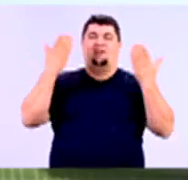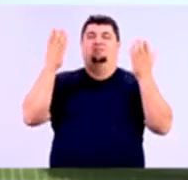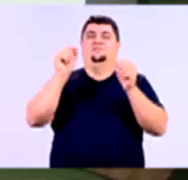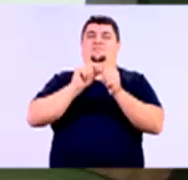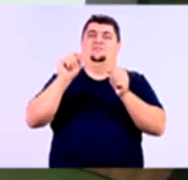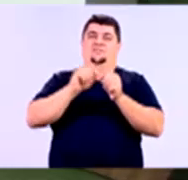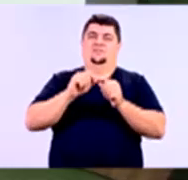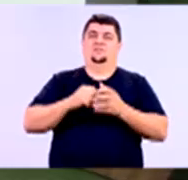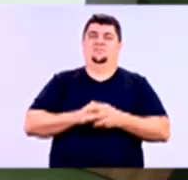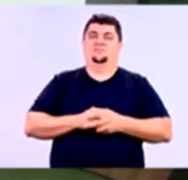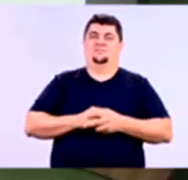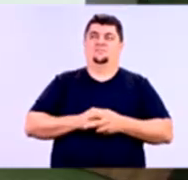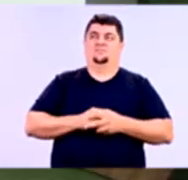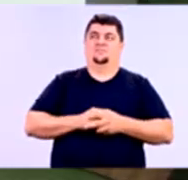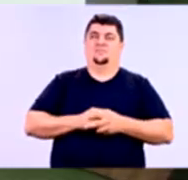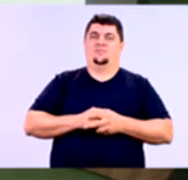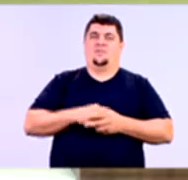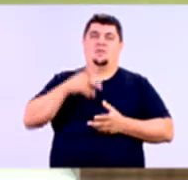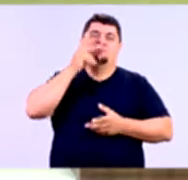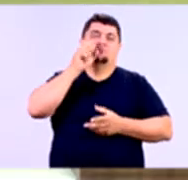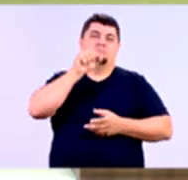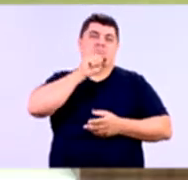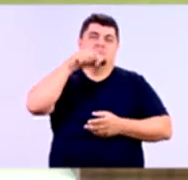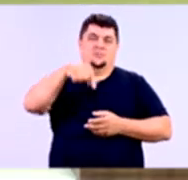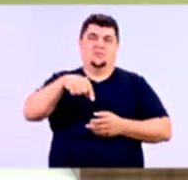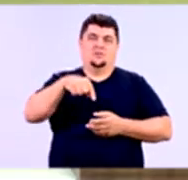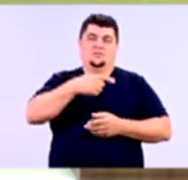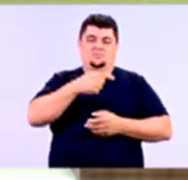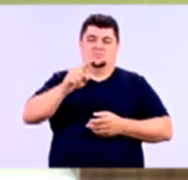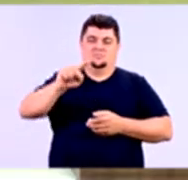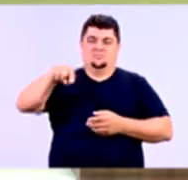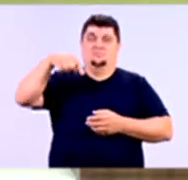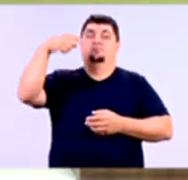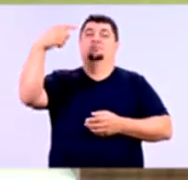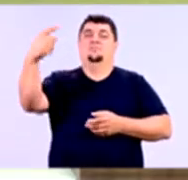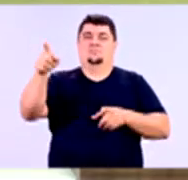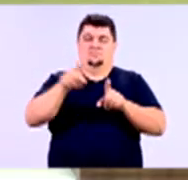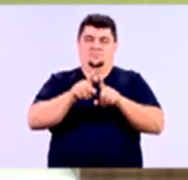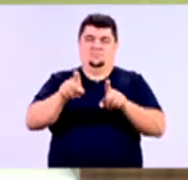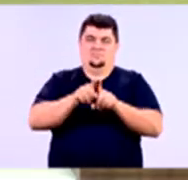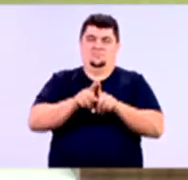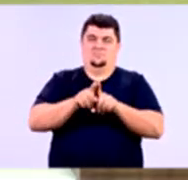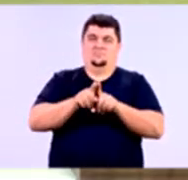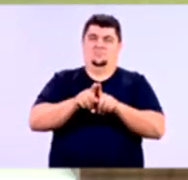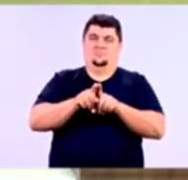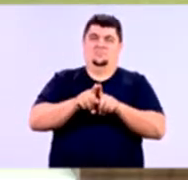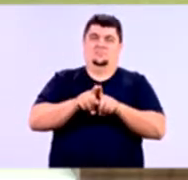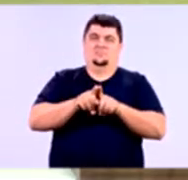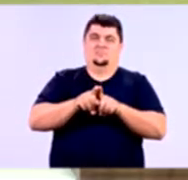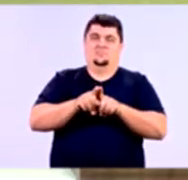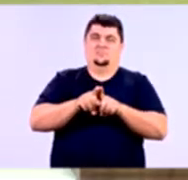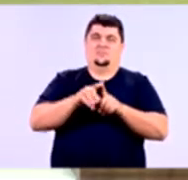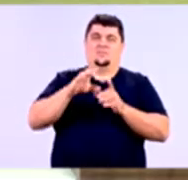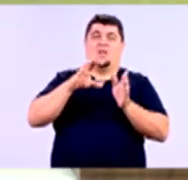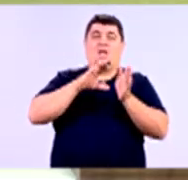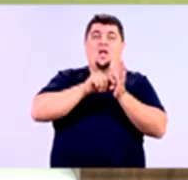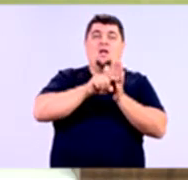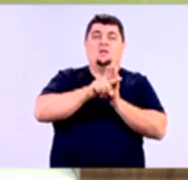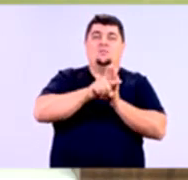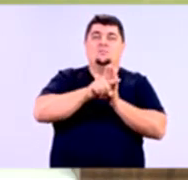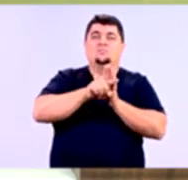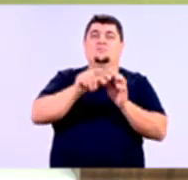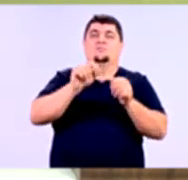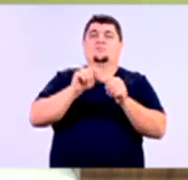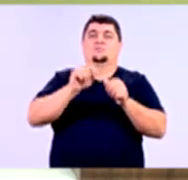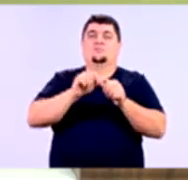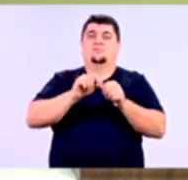né? Sim, o pessoal também aqui de Porto Velho falou que vai ser na semana que vem a comemoração deles e em Cacoal, eles vão